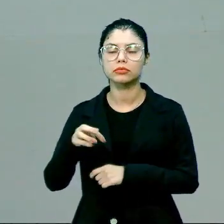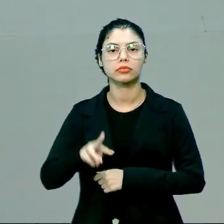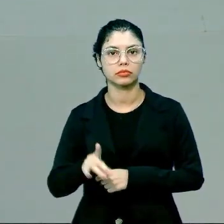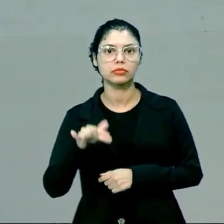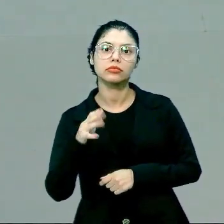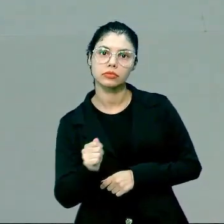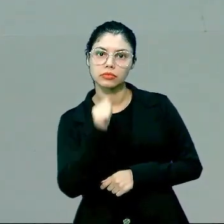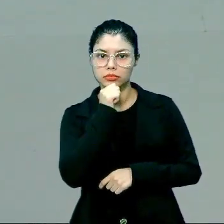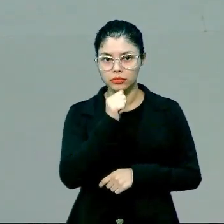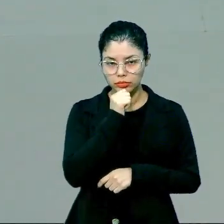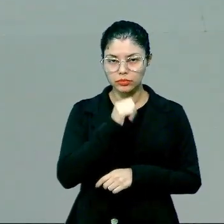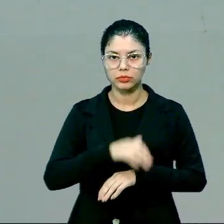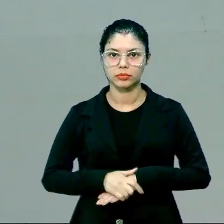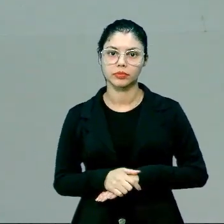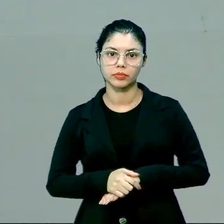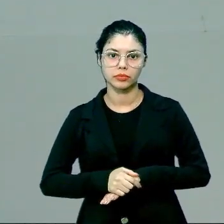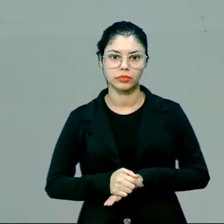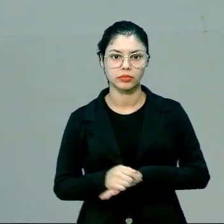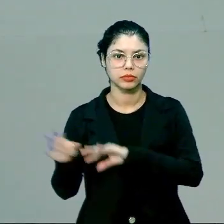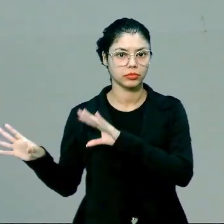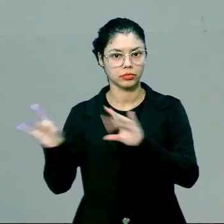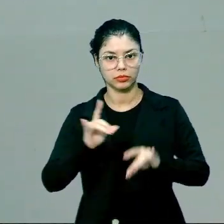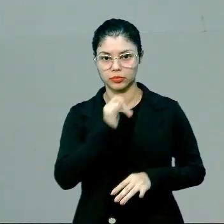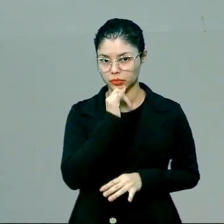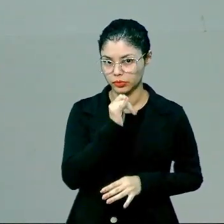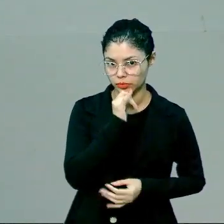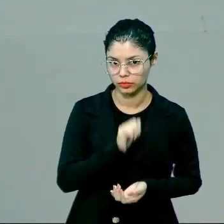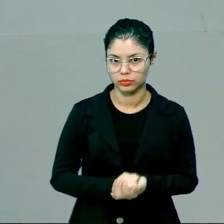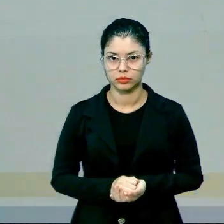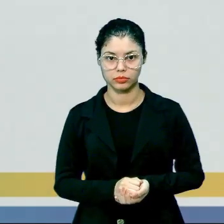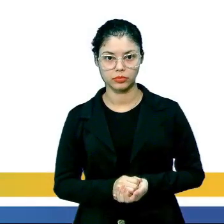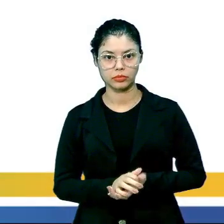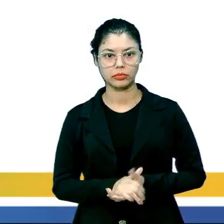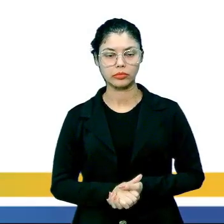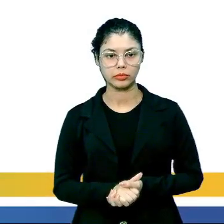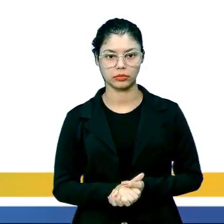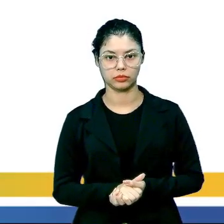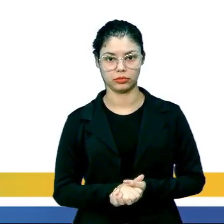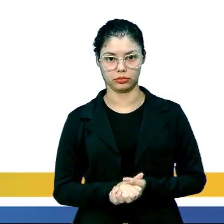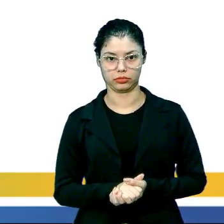para que ele seja refutável. Então, eu vou trazer um exemplo aqui para vocês observarem.